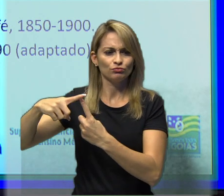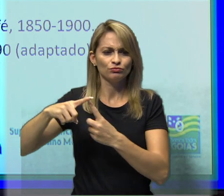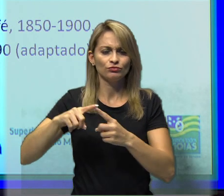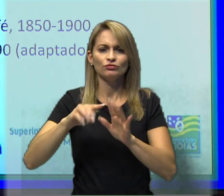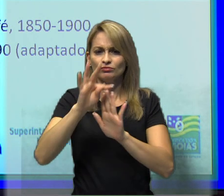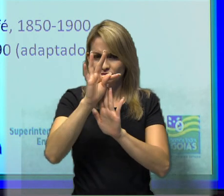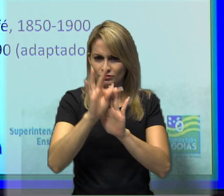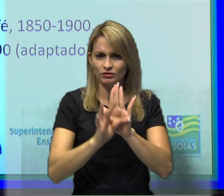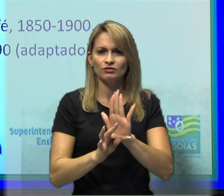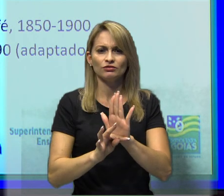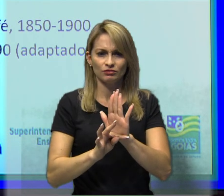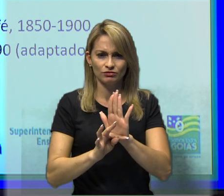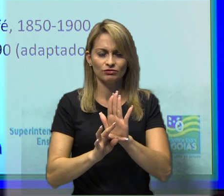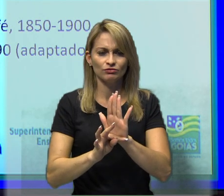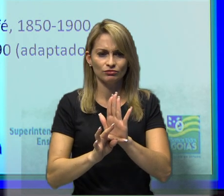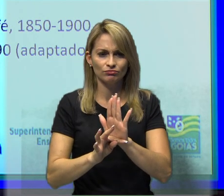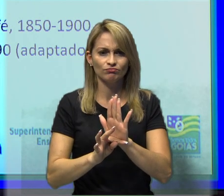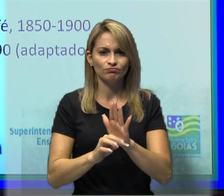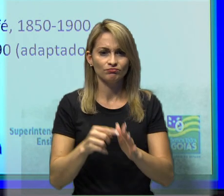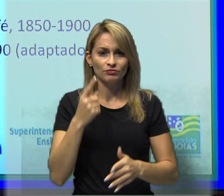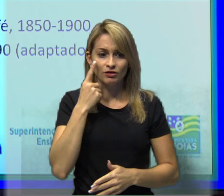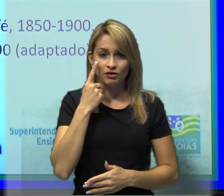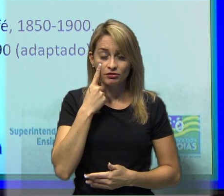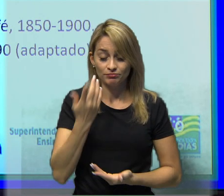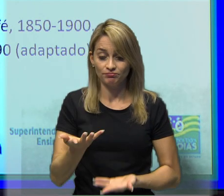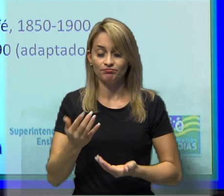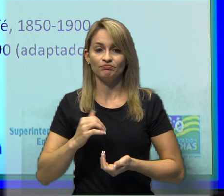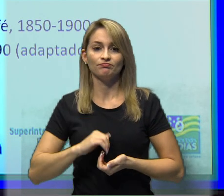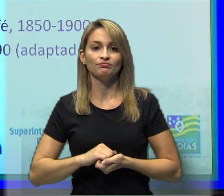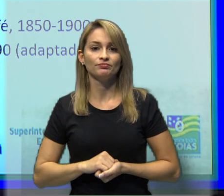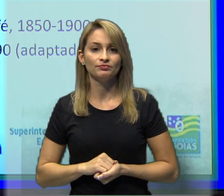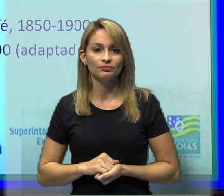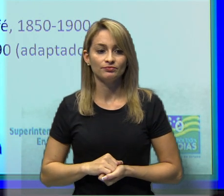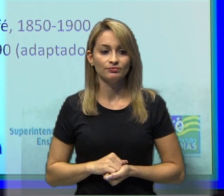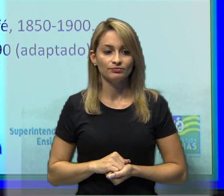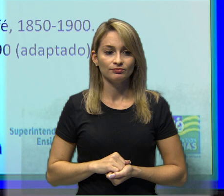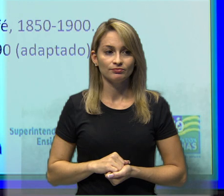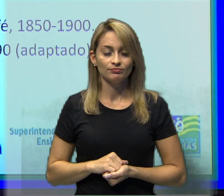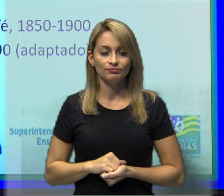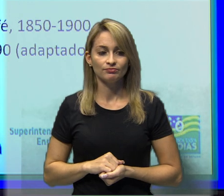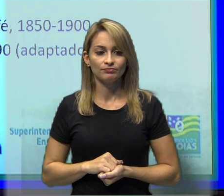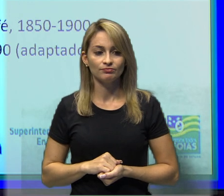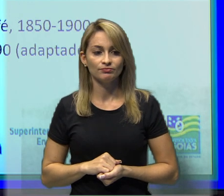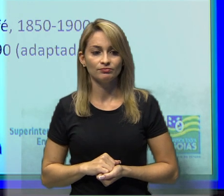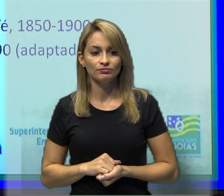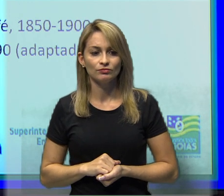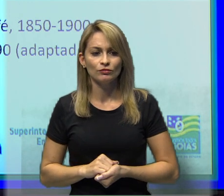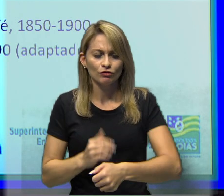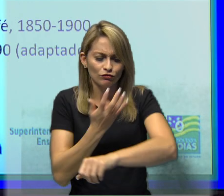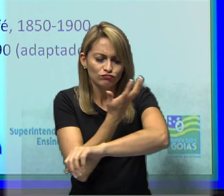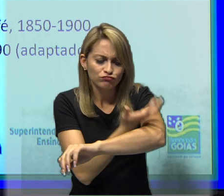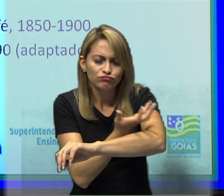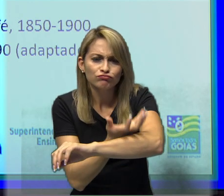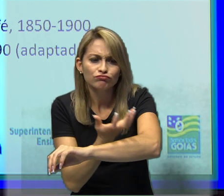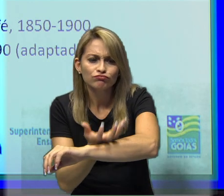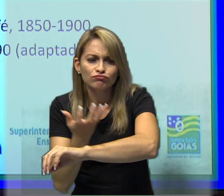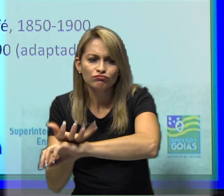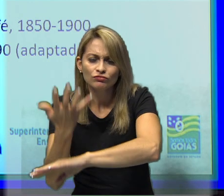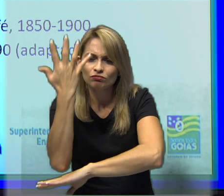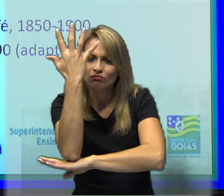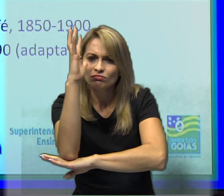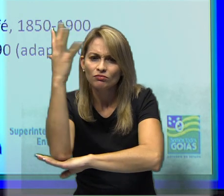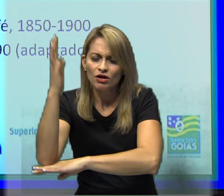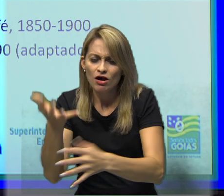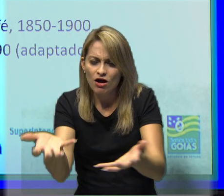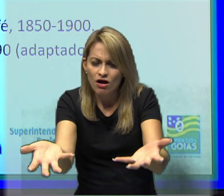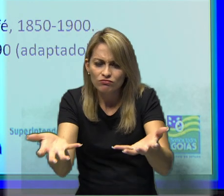que é justamente esse texto que eu vou ler para vocês. Diz assim, questão 1, o com tanto pau no